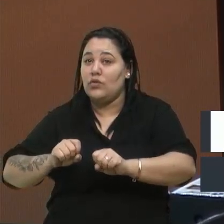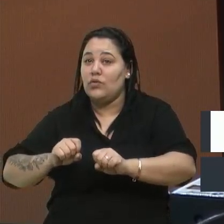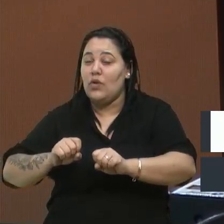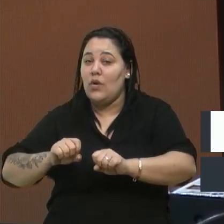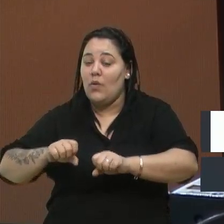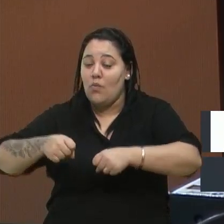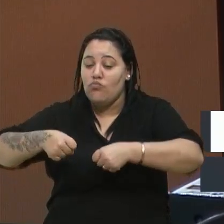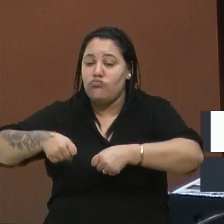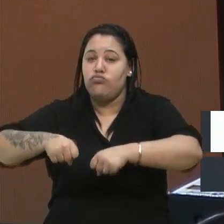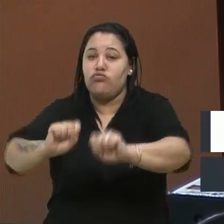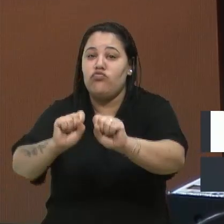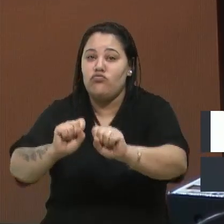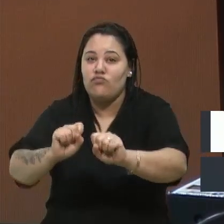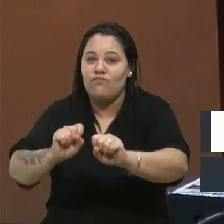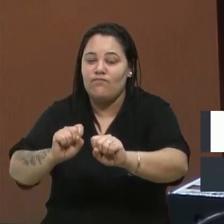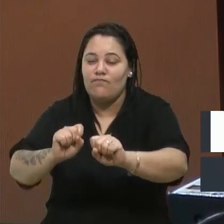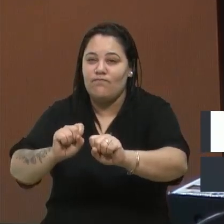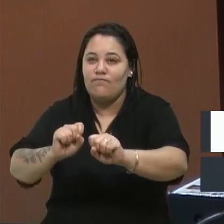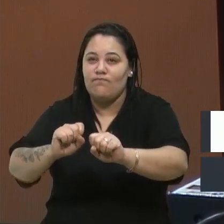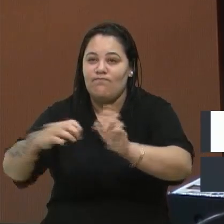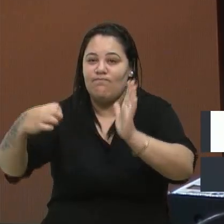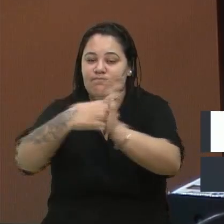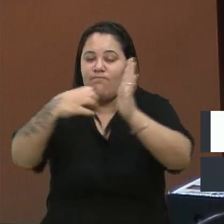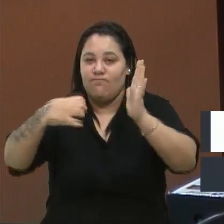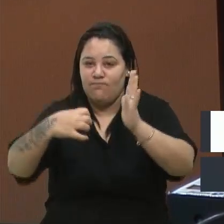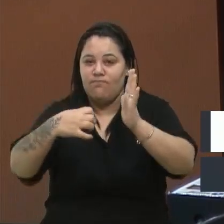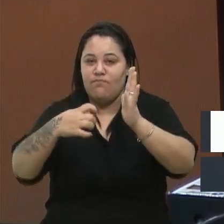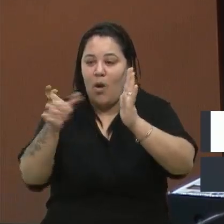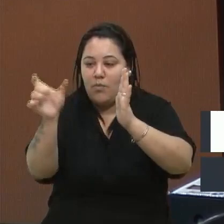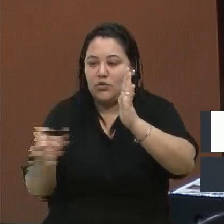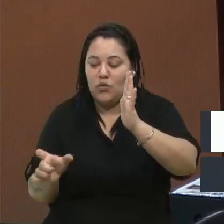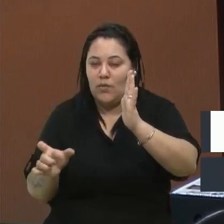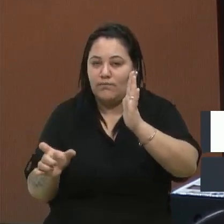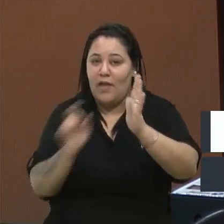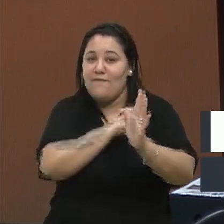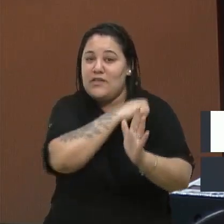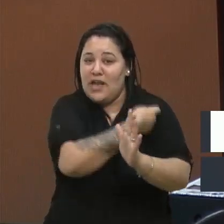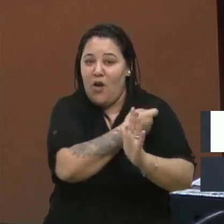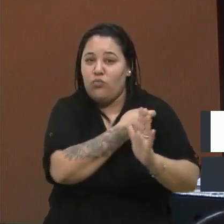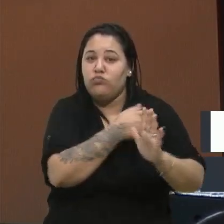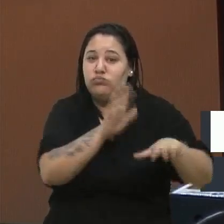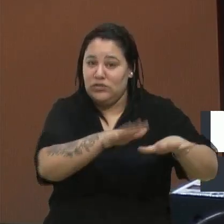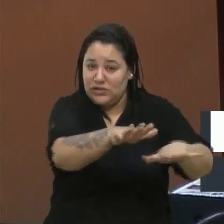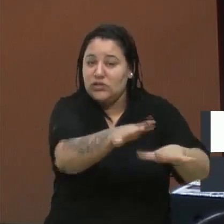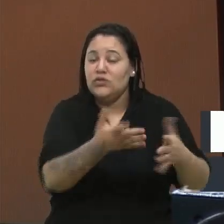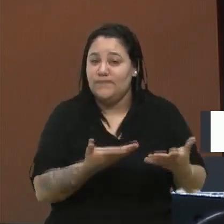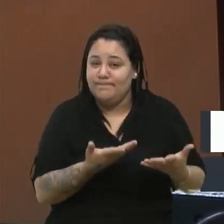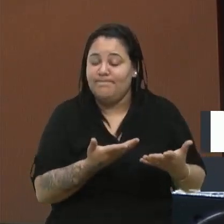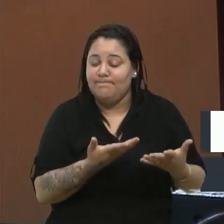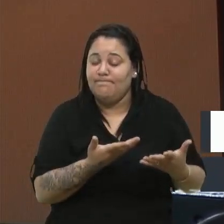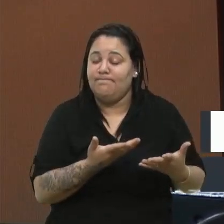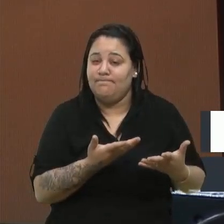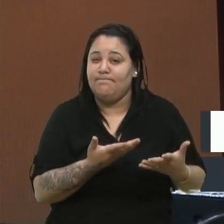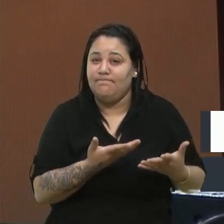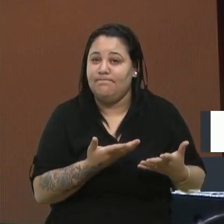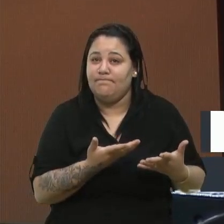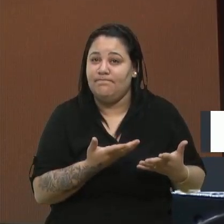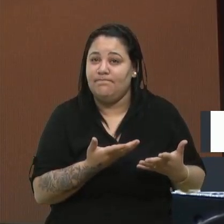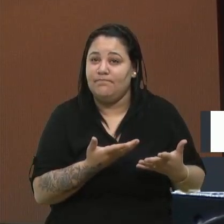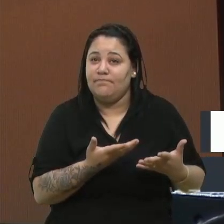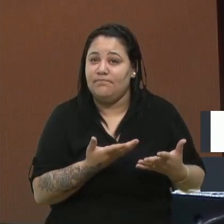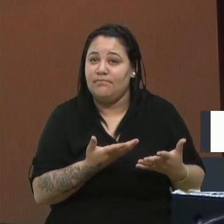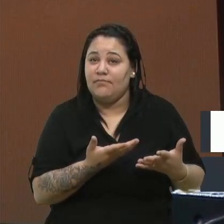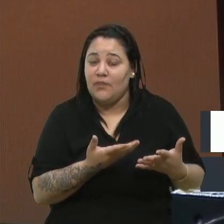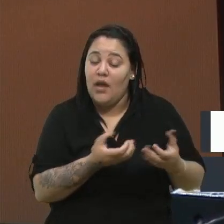cima de um fiscal de trânsito, que só estava em dois fiscais de trânsito, tirando o guarda municipal e brigada, mas dois fiscais de trânsito, e machucou um dos